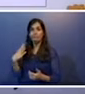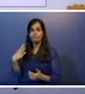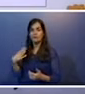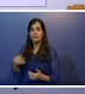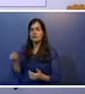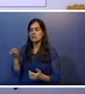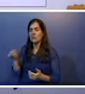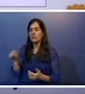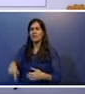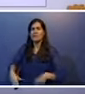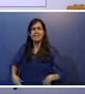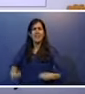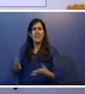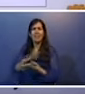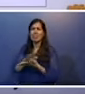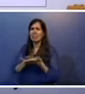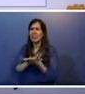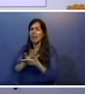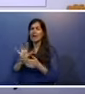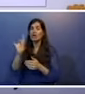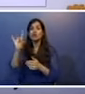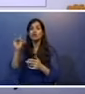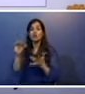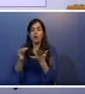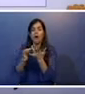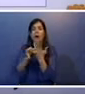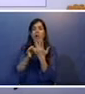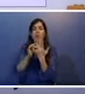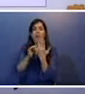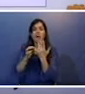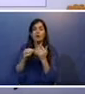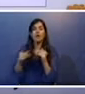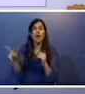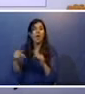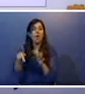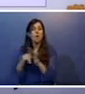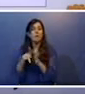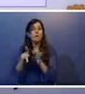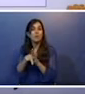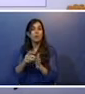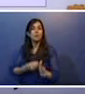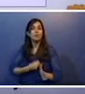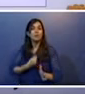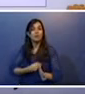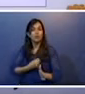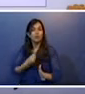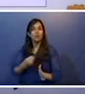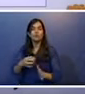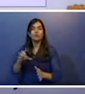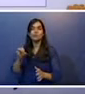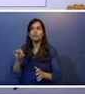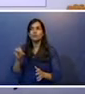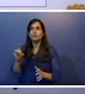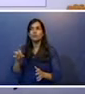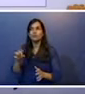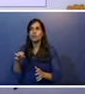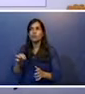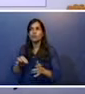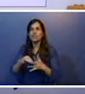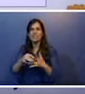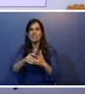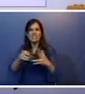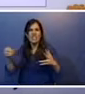Resta na mão esquerda a aliança de ouro, que ele próprio, quando vivo, só destacava molhando no